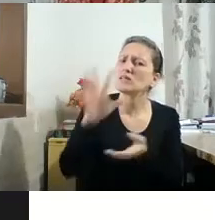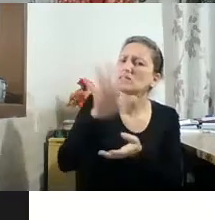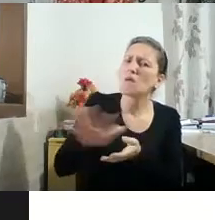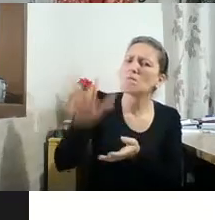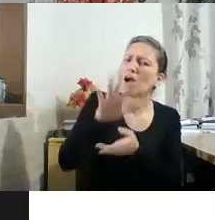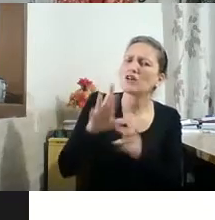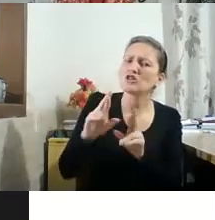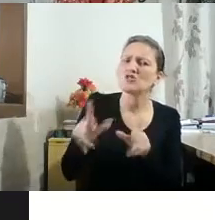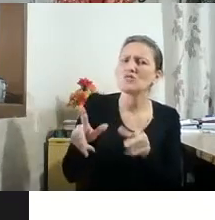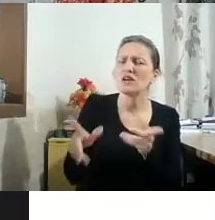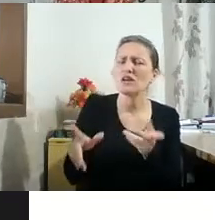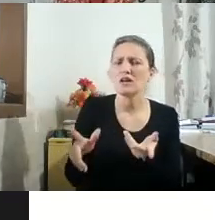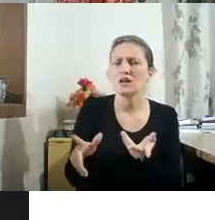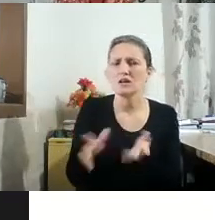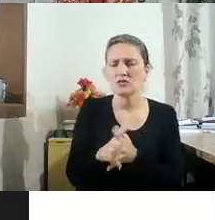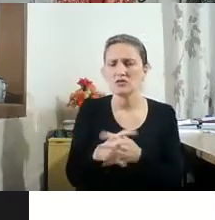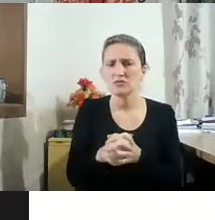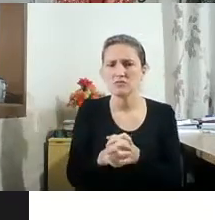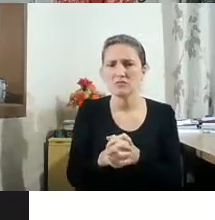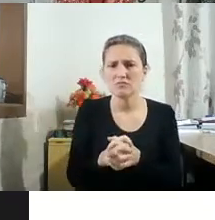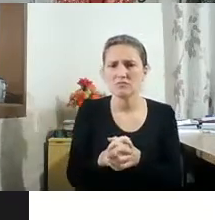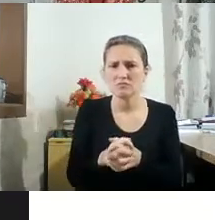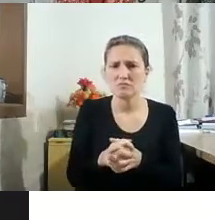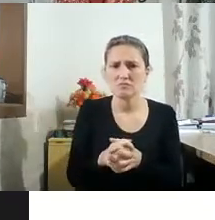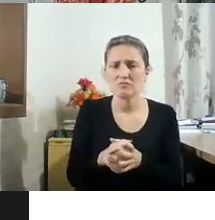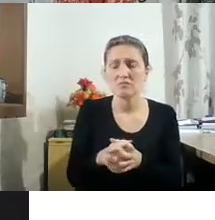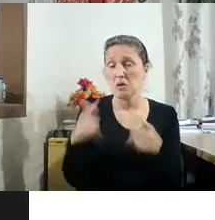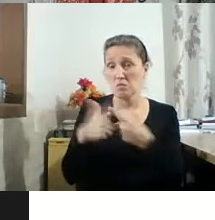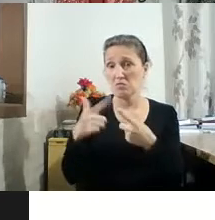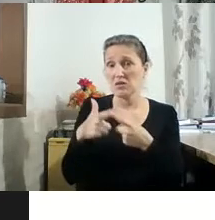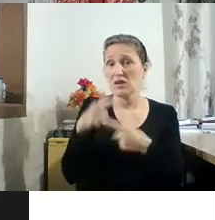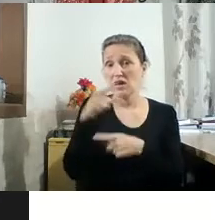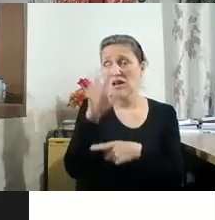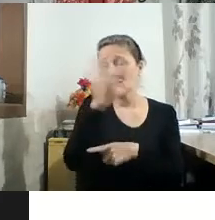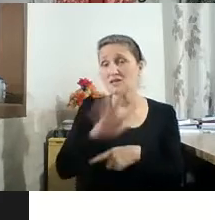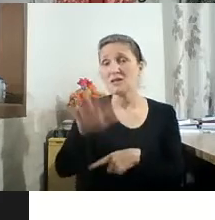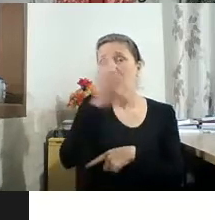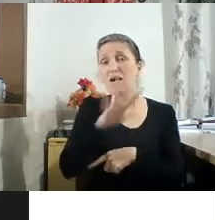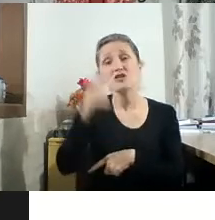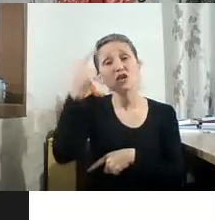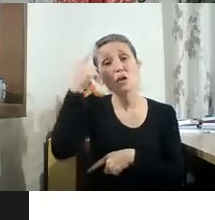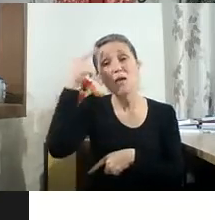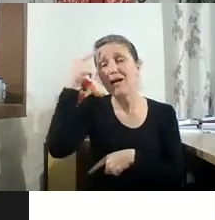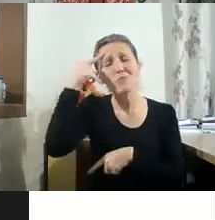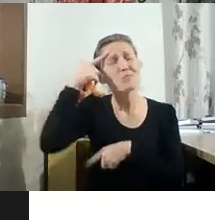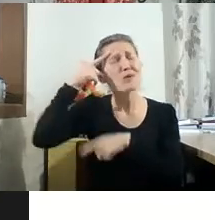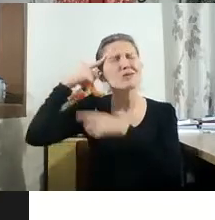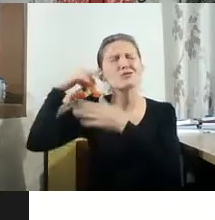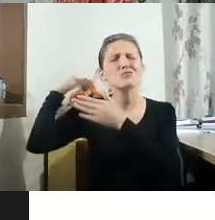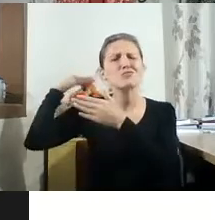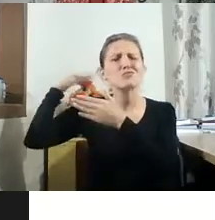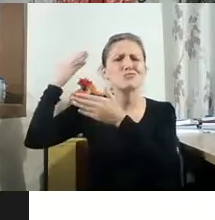essas imagens. Falei, porque essas imagens estão na minha cabeça desde